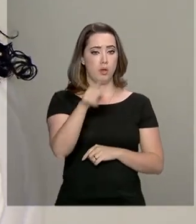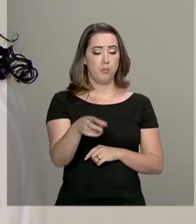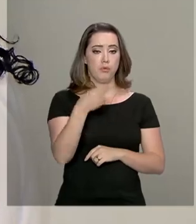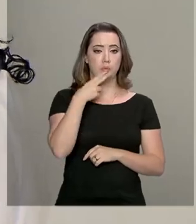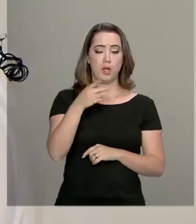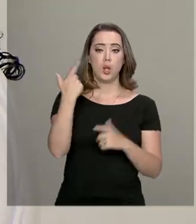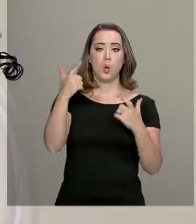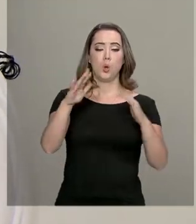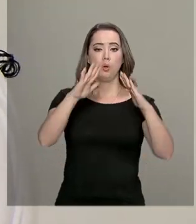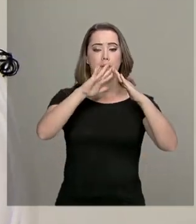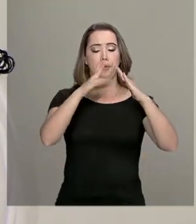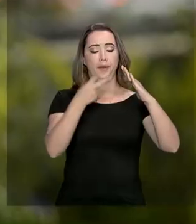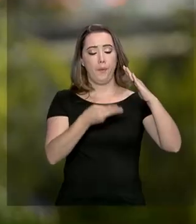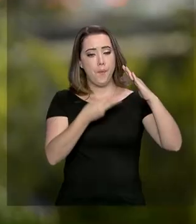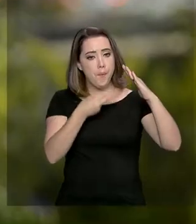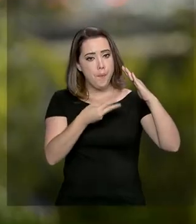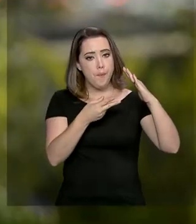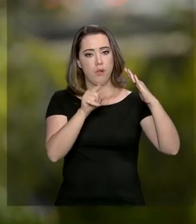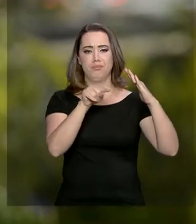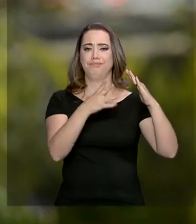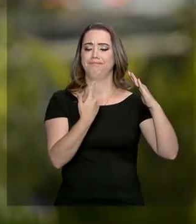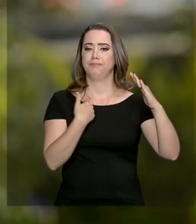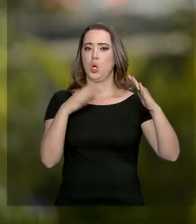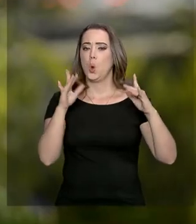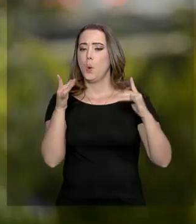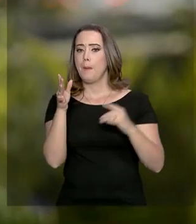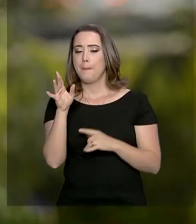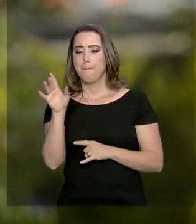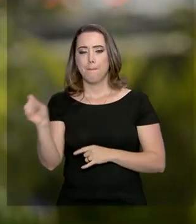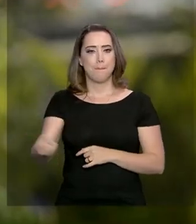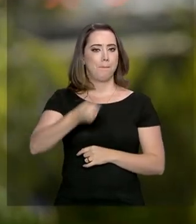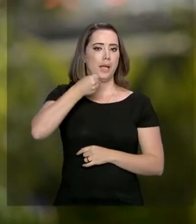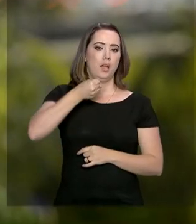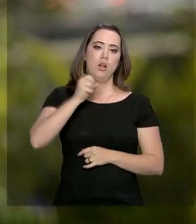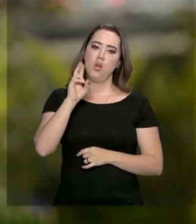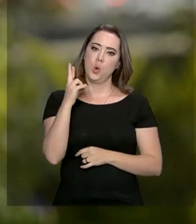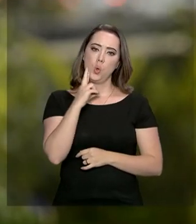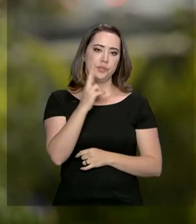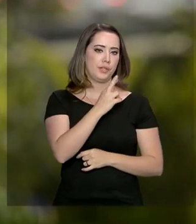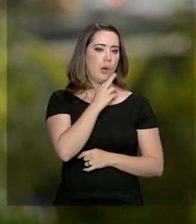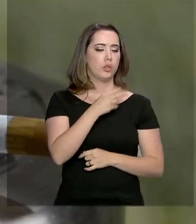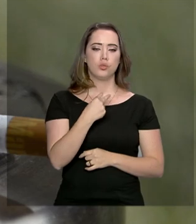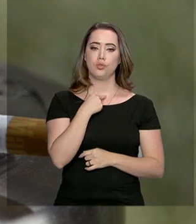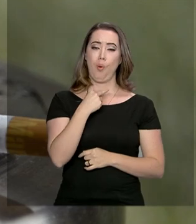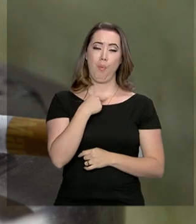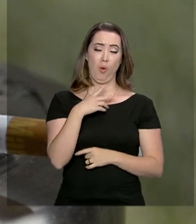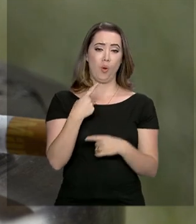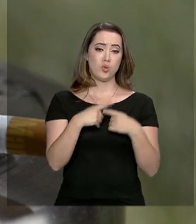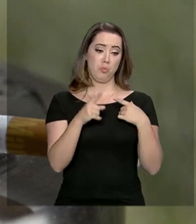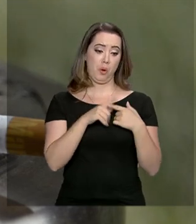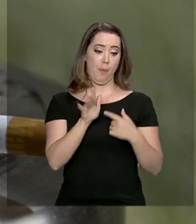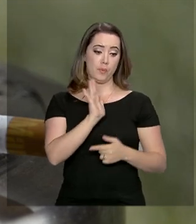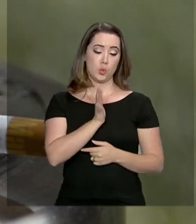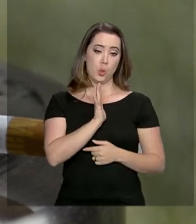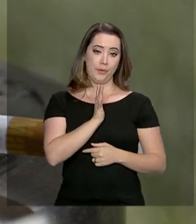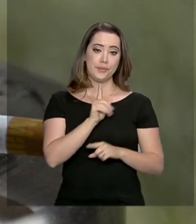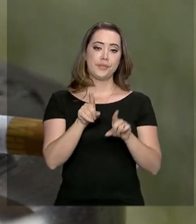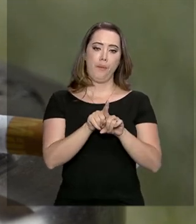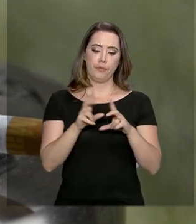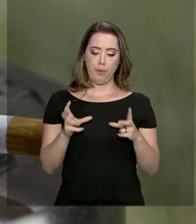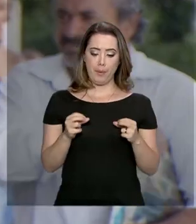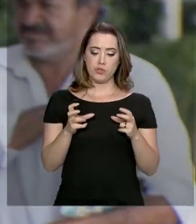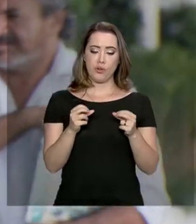cobertos de uso coletivo, como bares e restaurantes. Principal causa de doenças vasculares e de câncer,